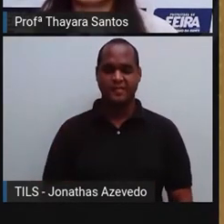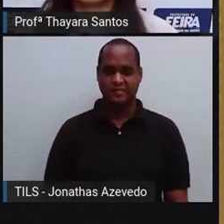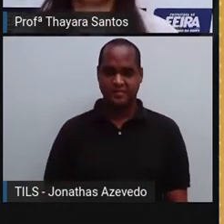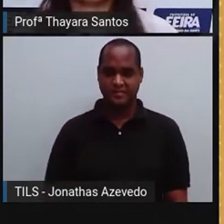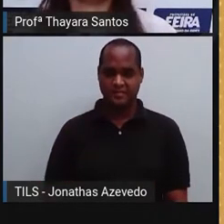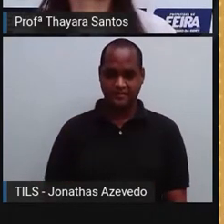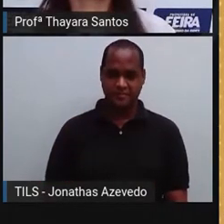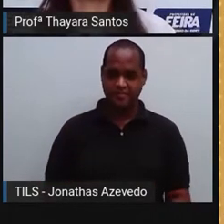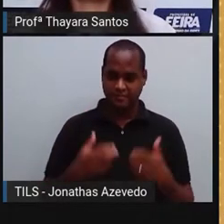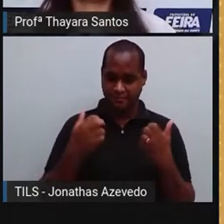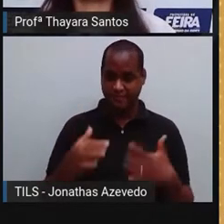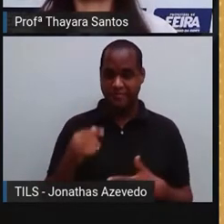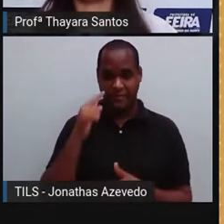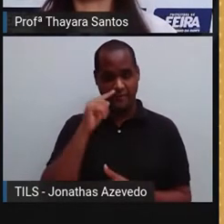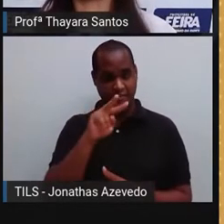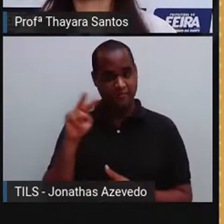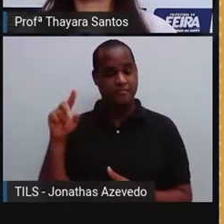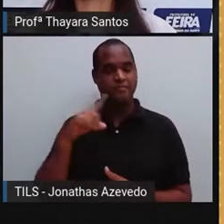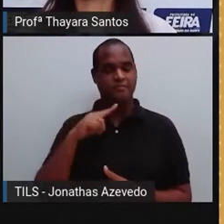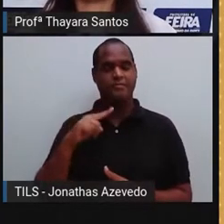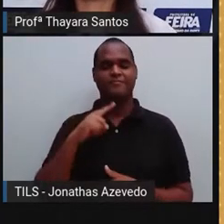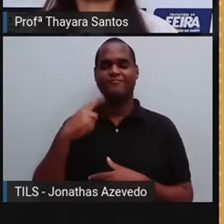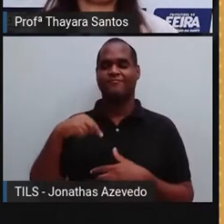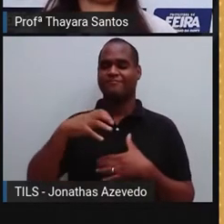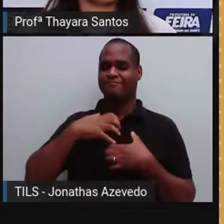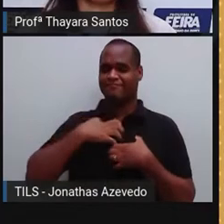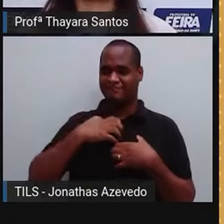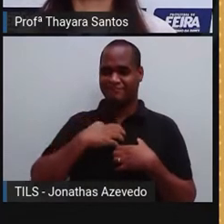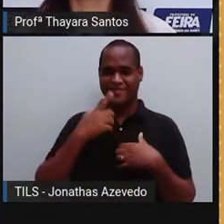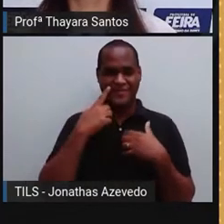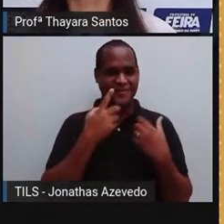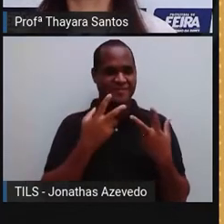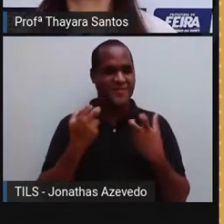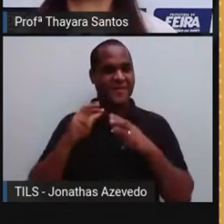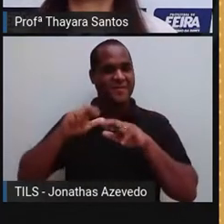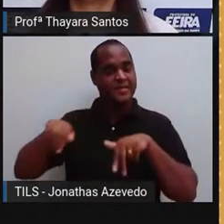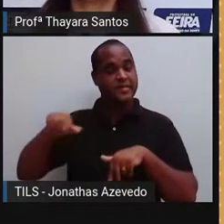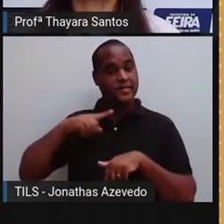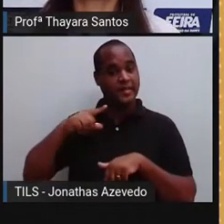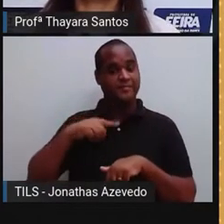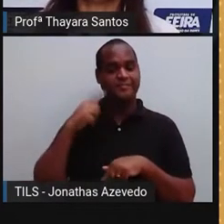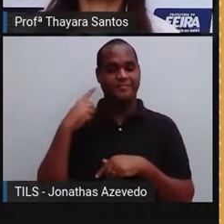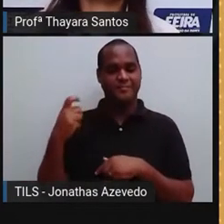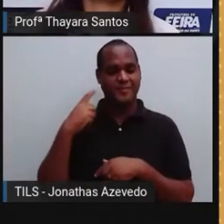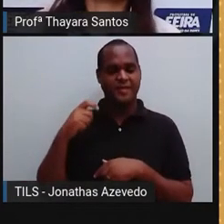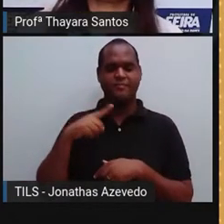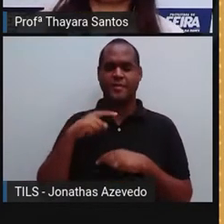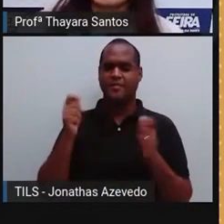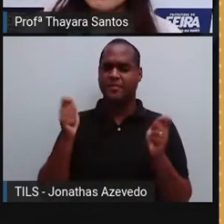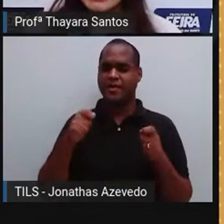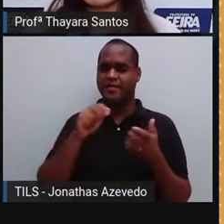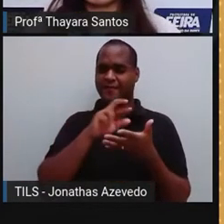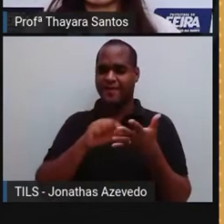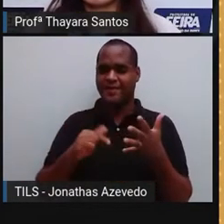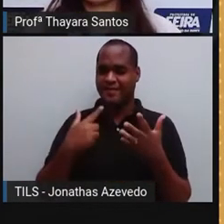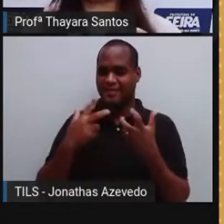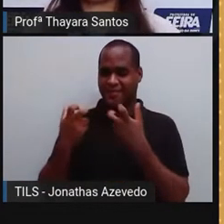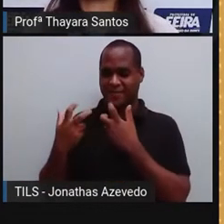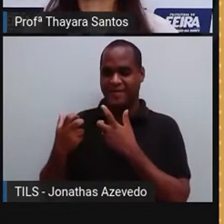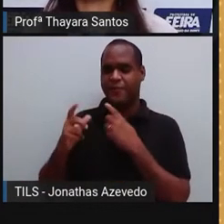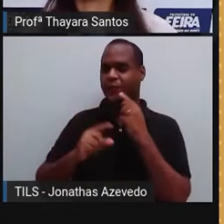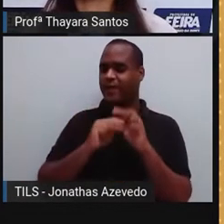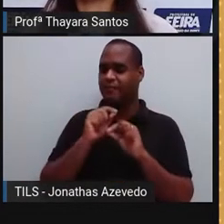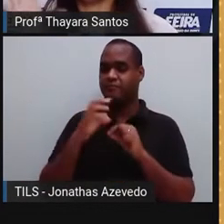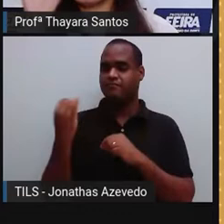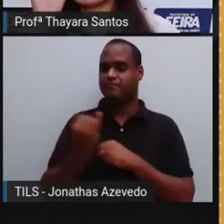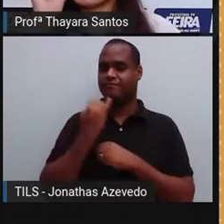A visão é o sentido responsável por capturar, captar o estímulo luminoso e promover a percepção de imagens. Mas